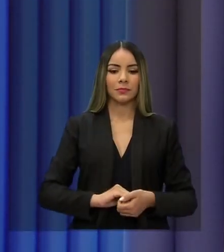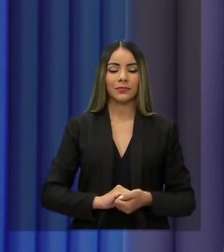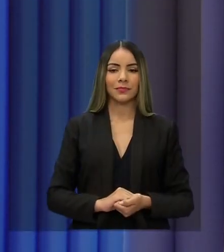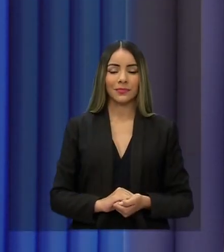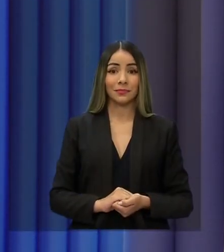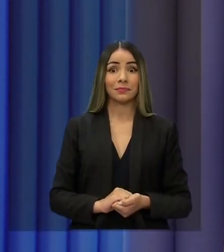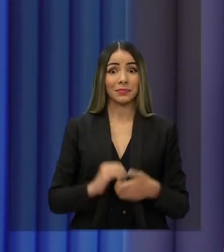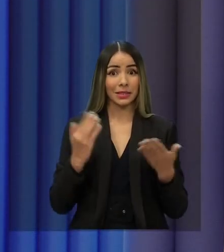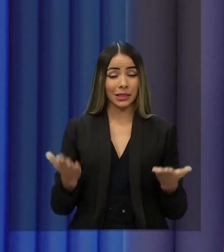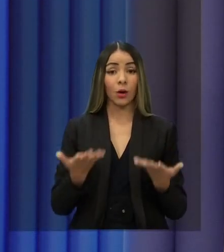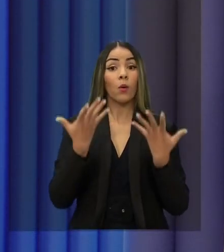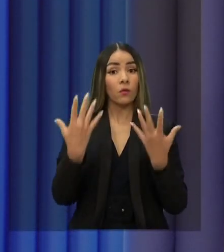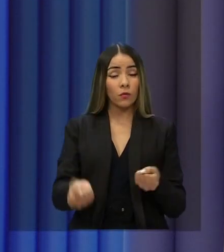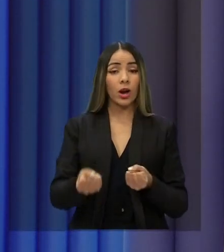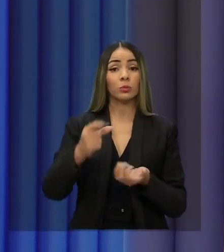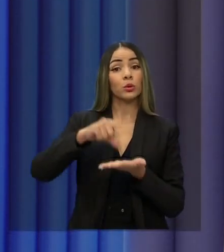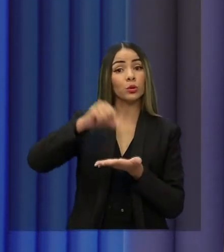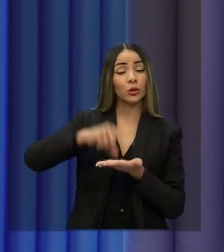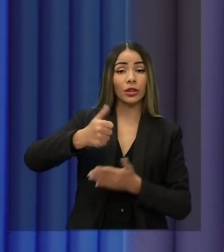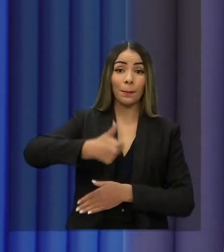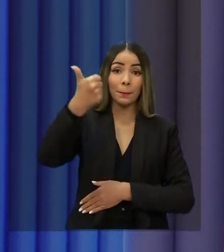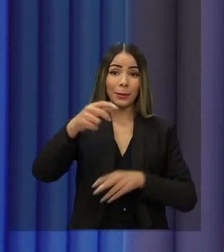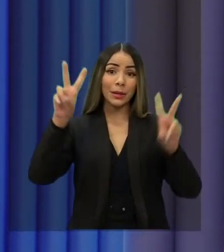Bom, vamos sortear agora o primeiro tema.